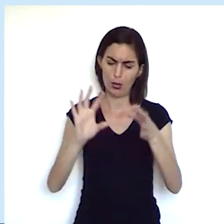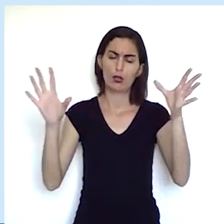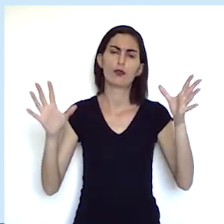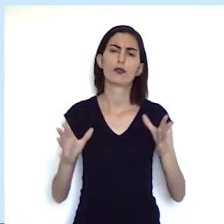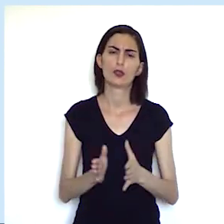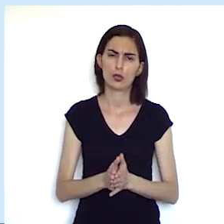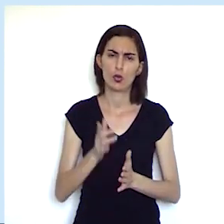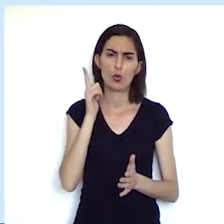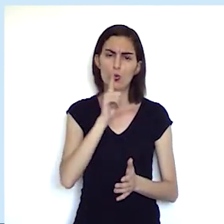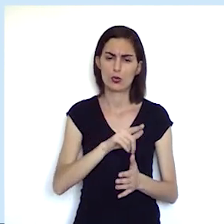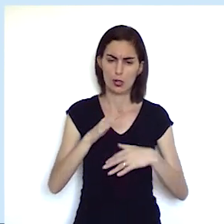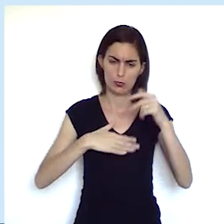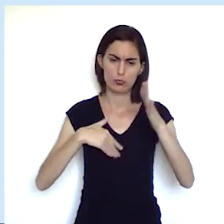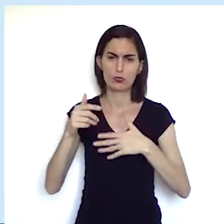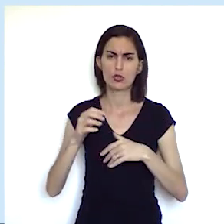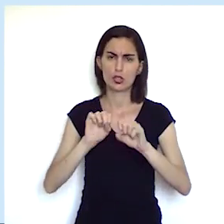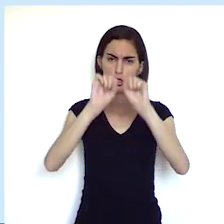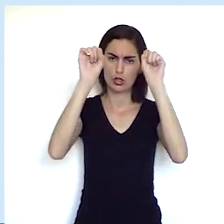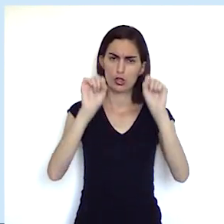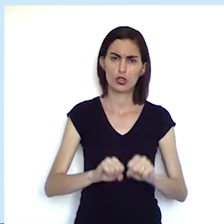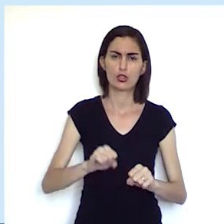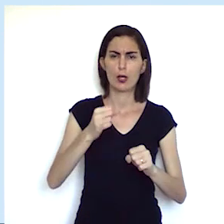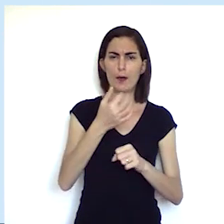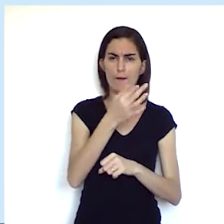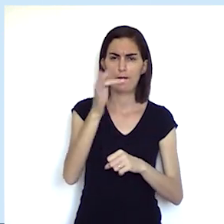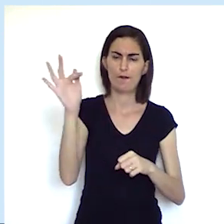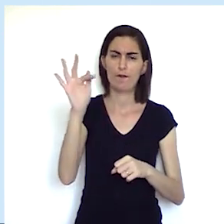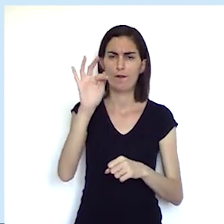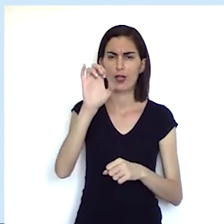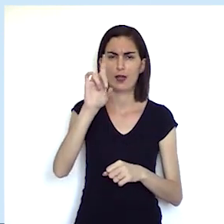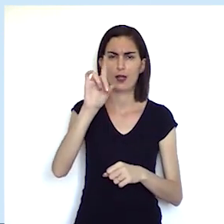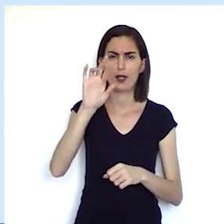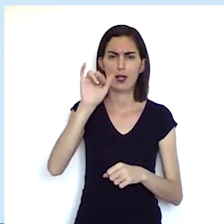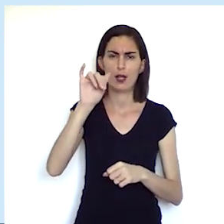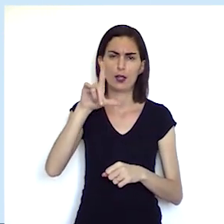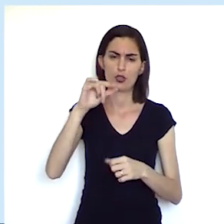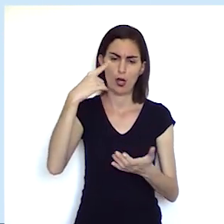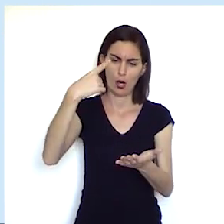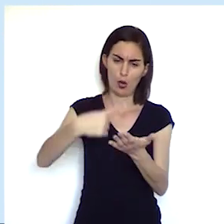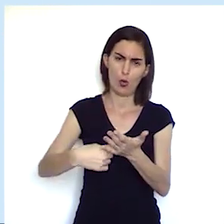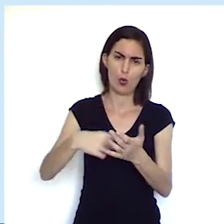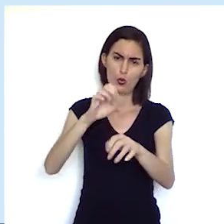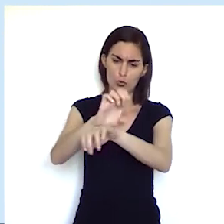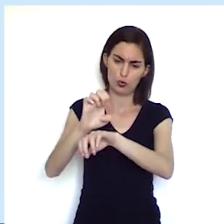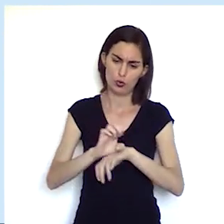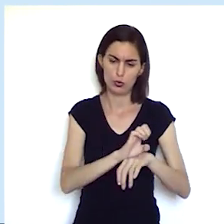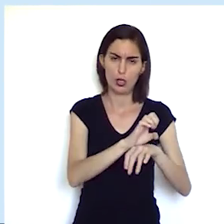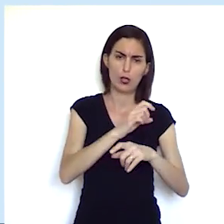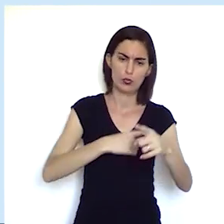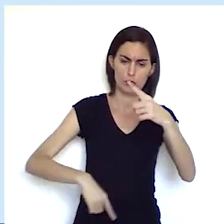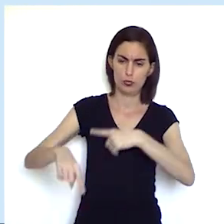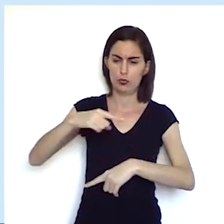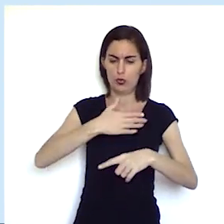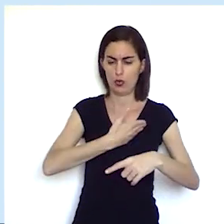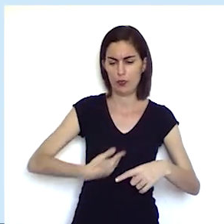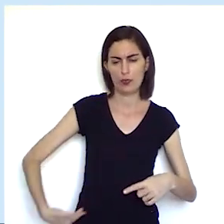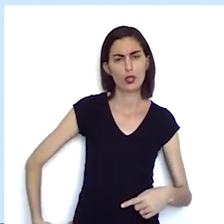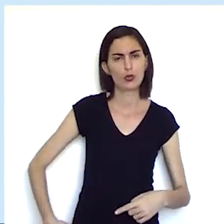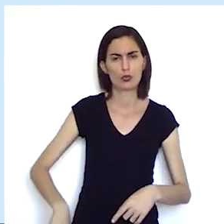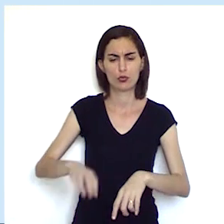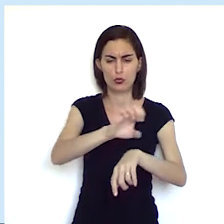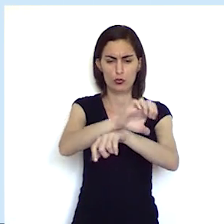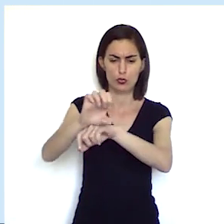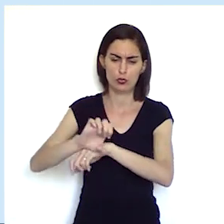colocar isso em prática criando um sistema federalista ou seja um acordo entre Estados para a governança então os